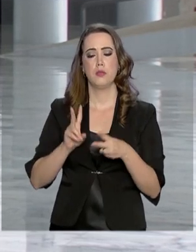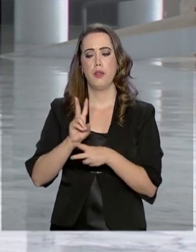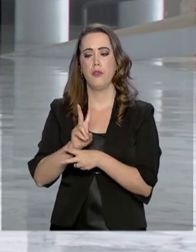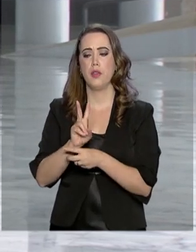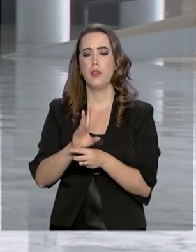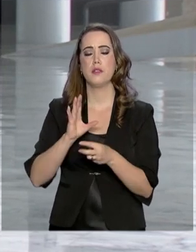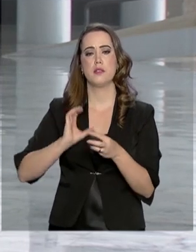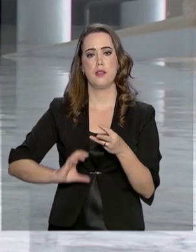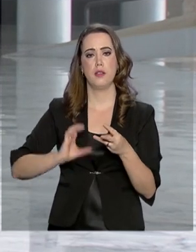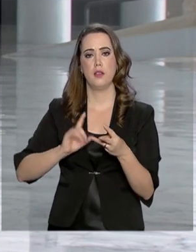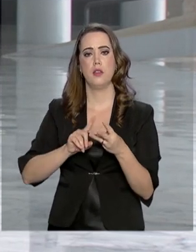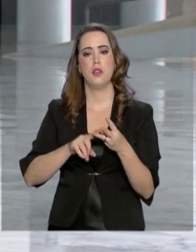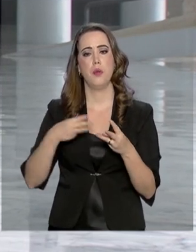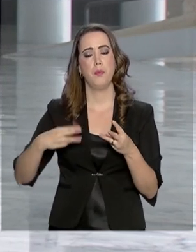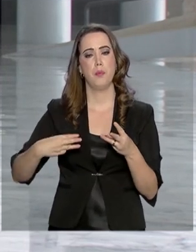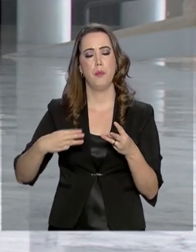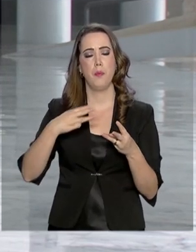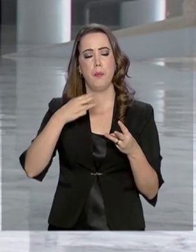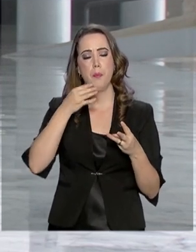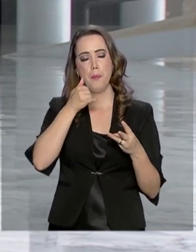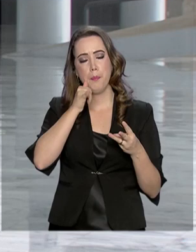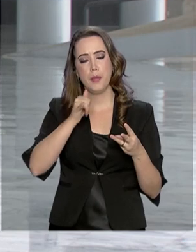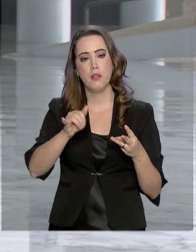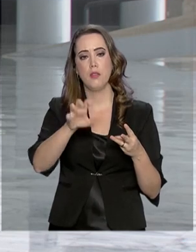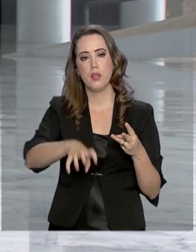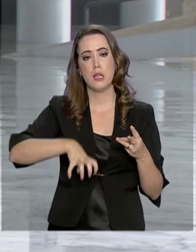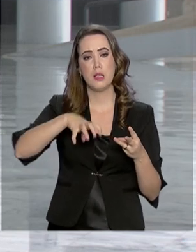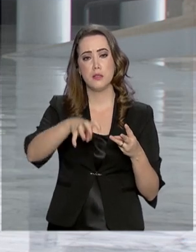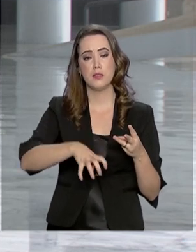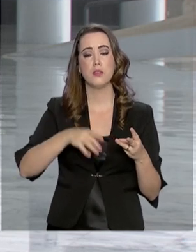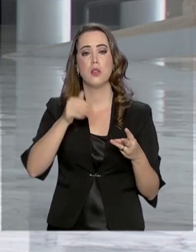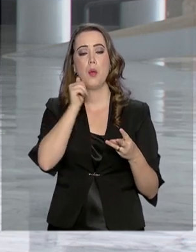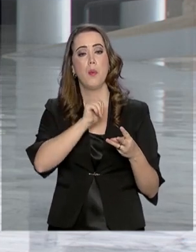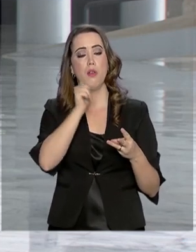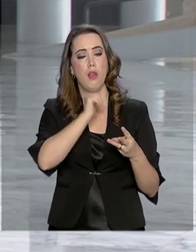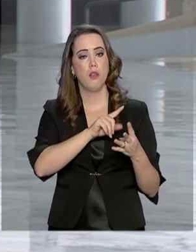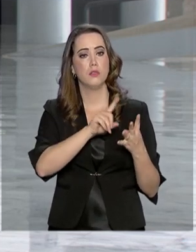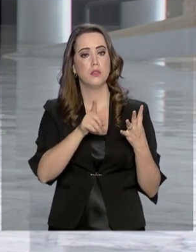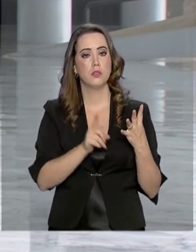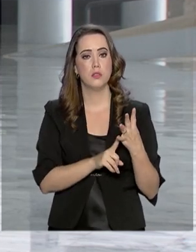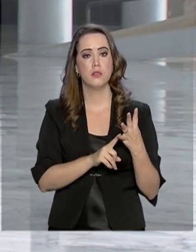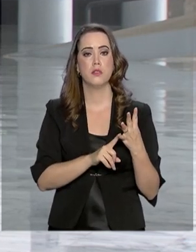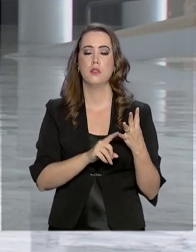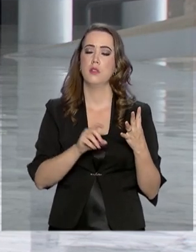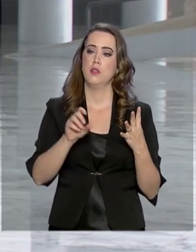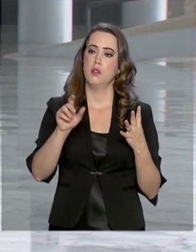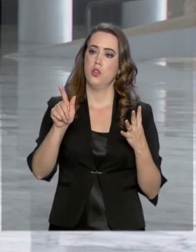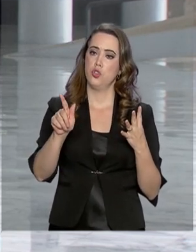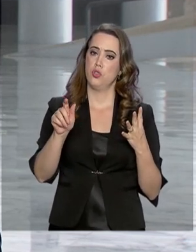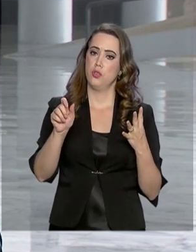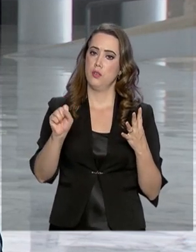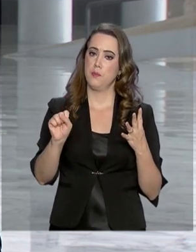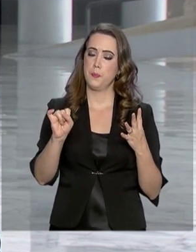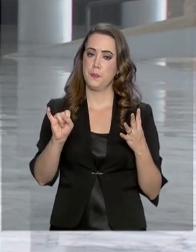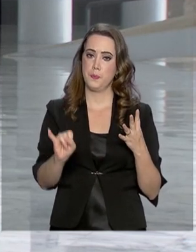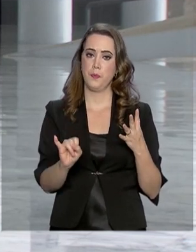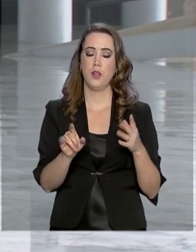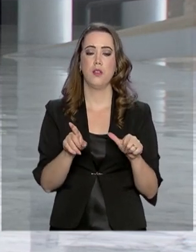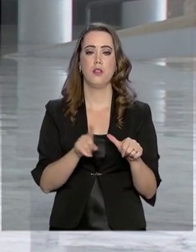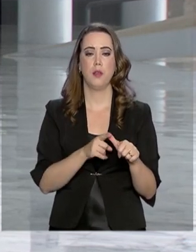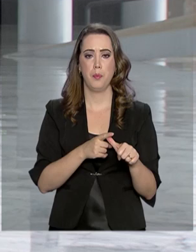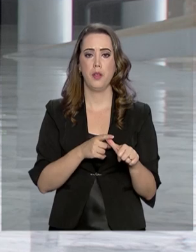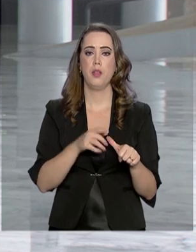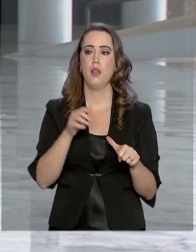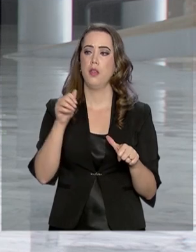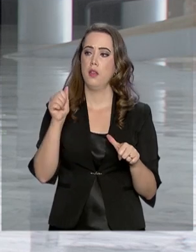Minas e Energia, Meio Ambiente, da Mulher e Direitos Humanos, o Gabinete de Segurança Institucional e a Advocacia